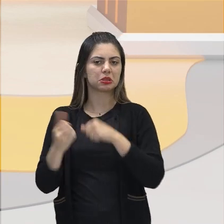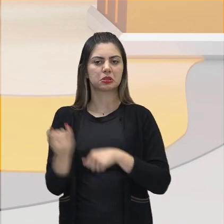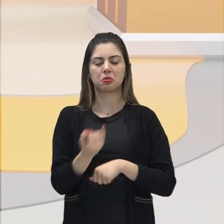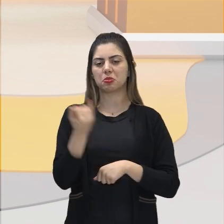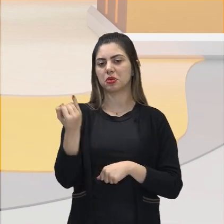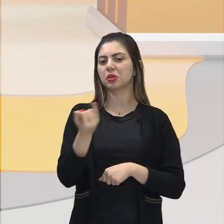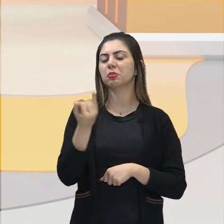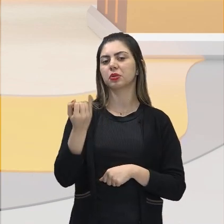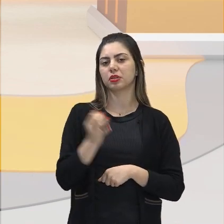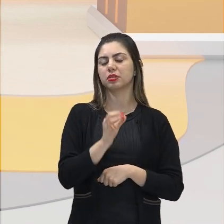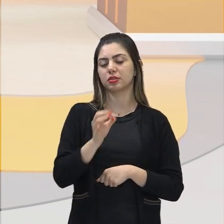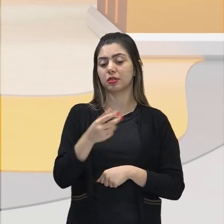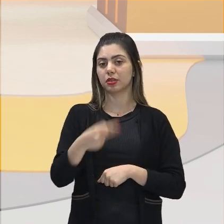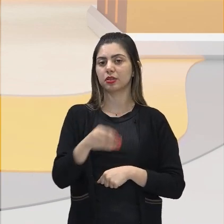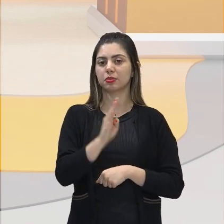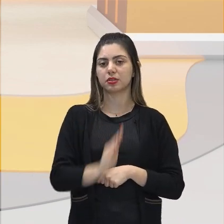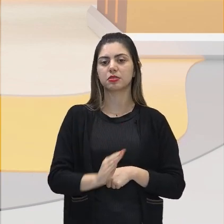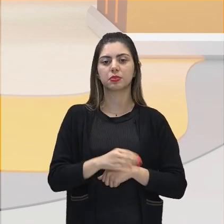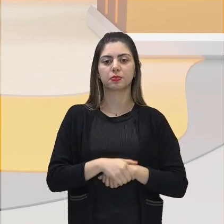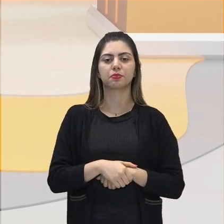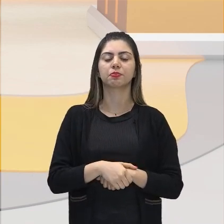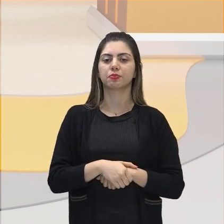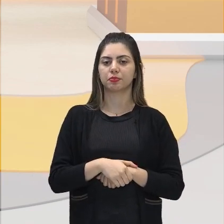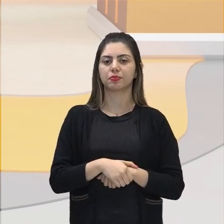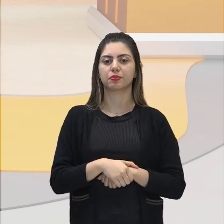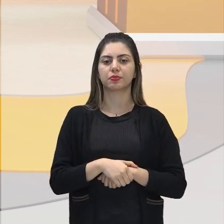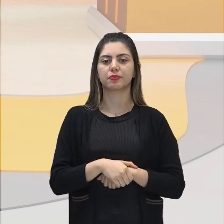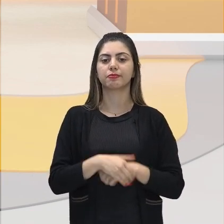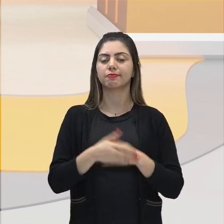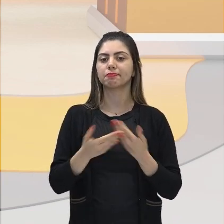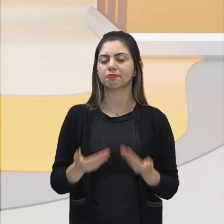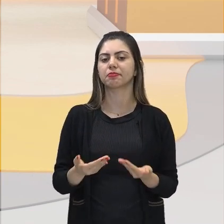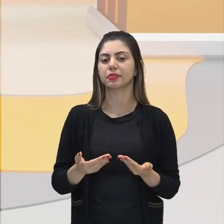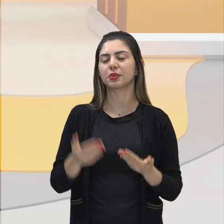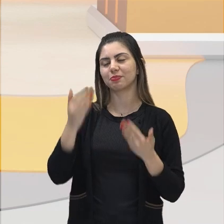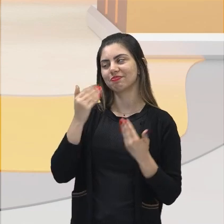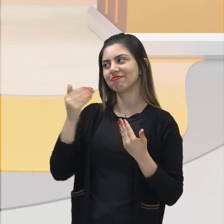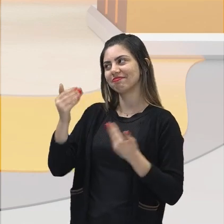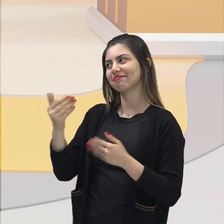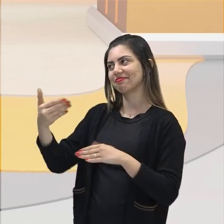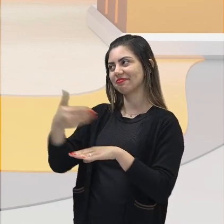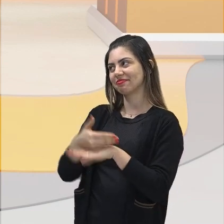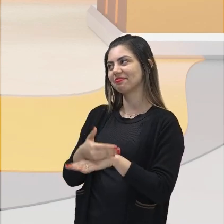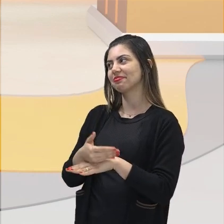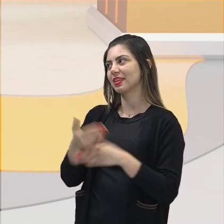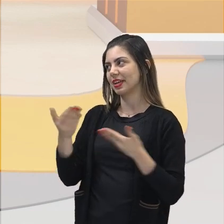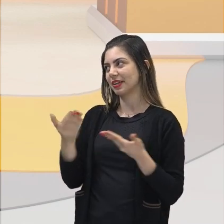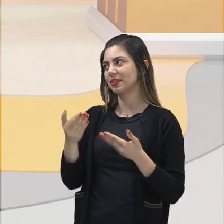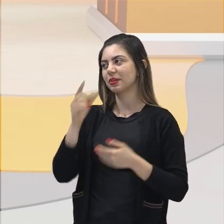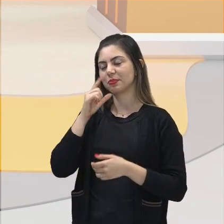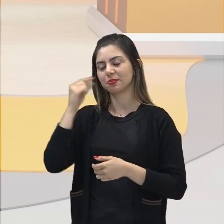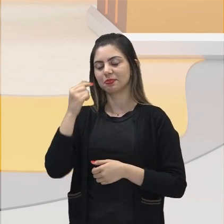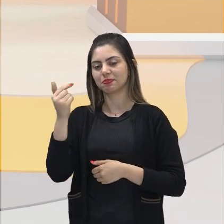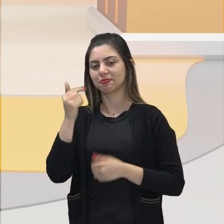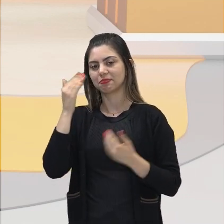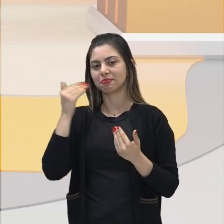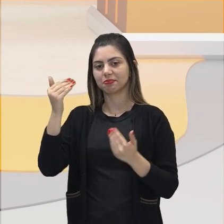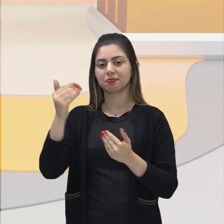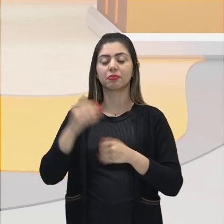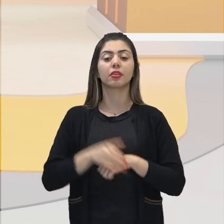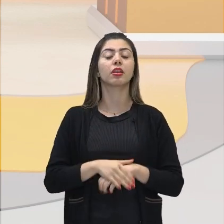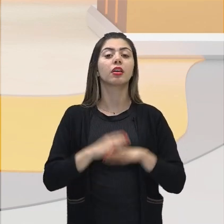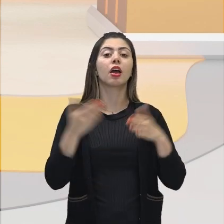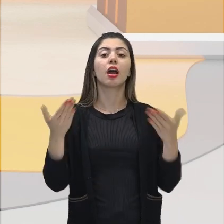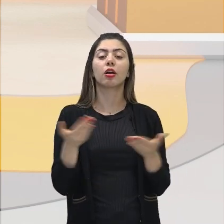acontecerão no Brasil, algumas mudanças. Então, obrigado pela presença, Dom Pedro II, nós vamos verificar algumas